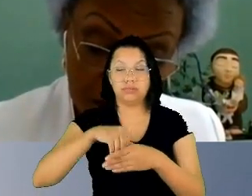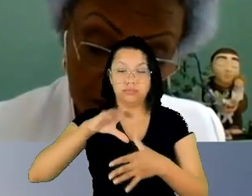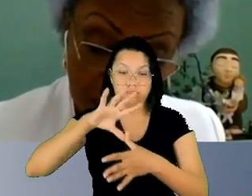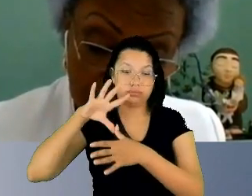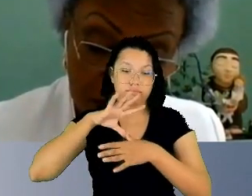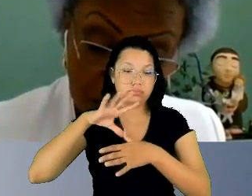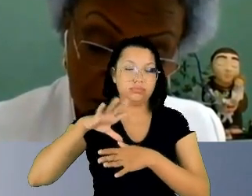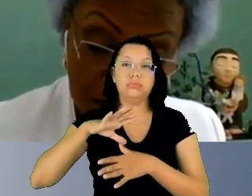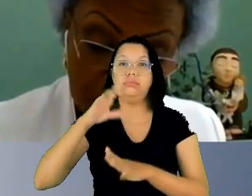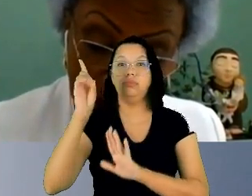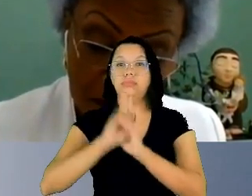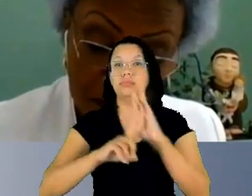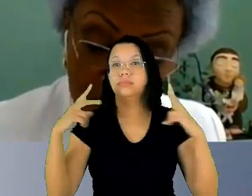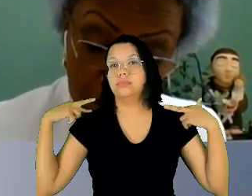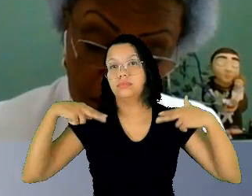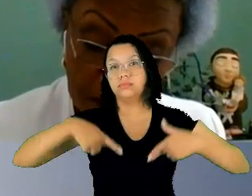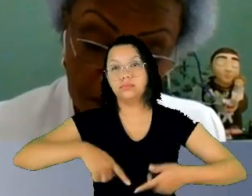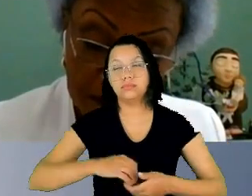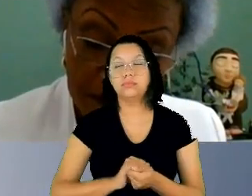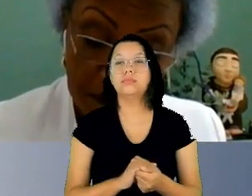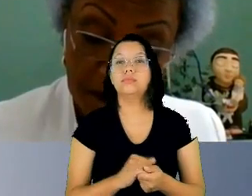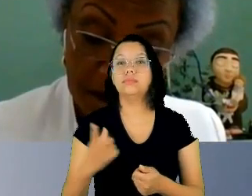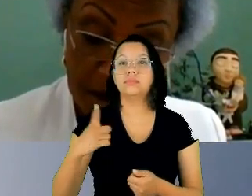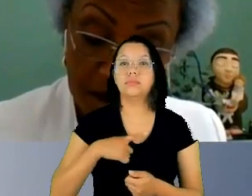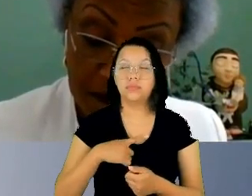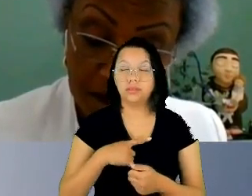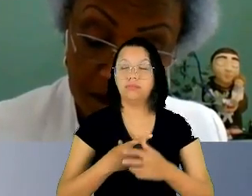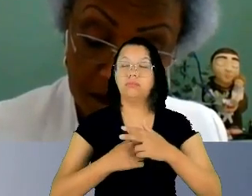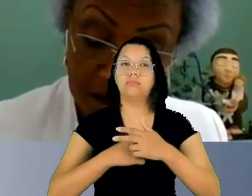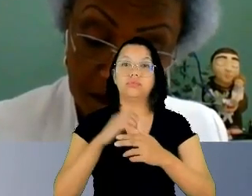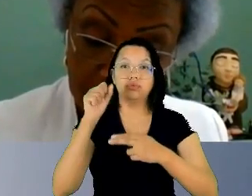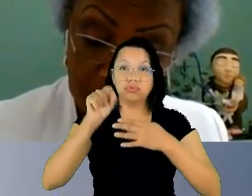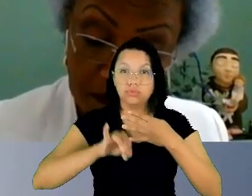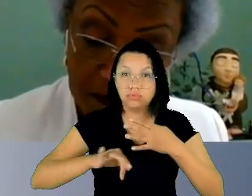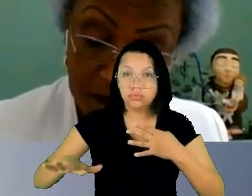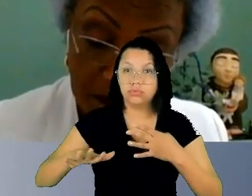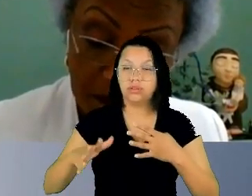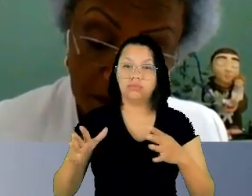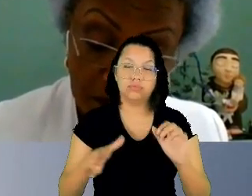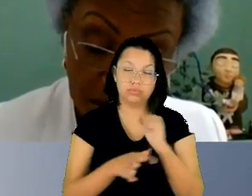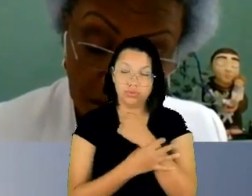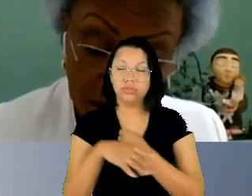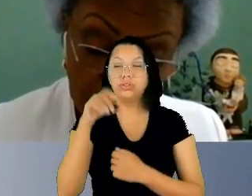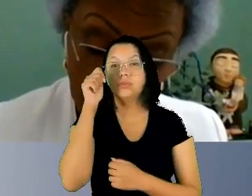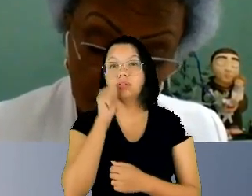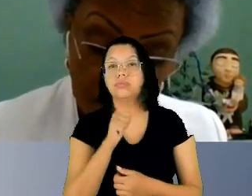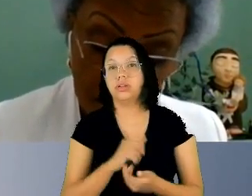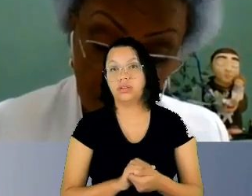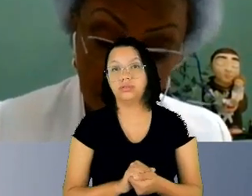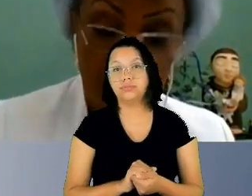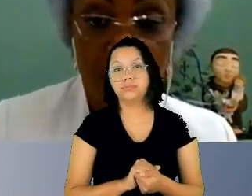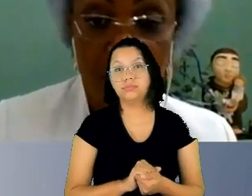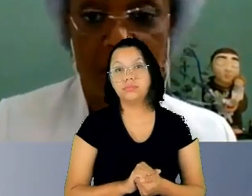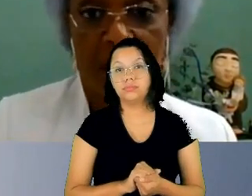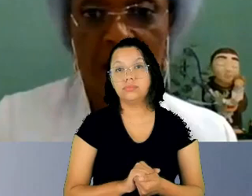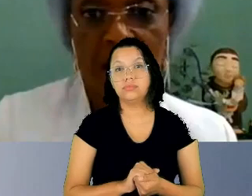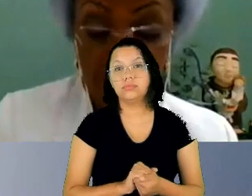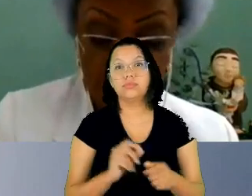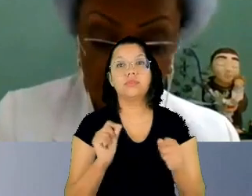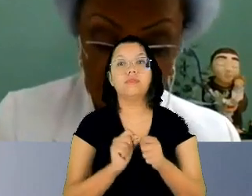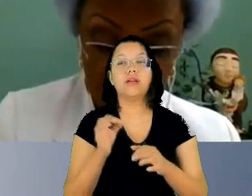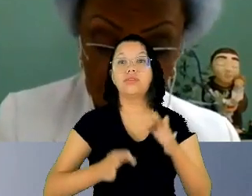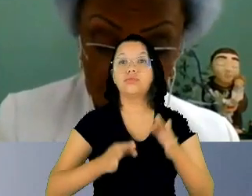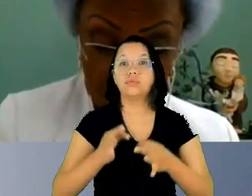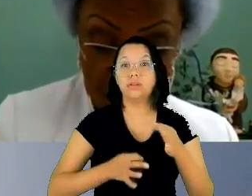tem um arcabouço jurisprudencial protetivo das mulheres que faz um julgamento com perspectiva de gênero de que